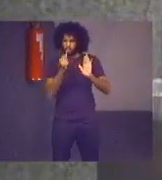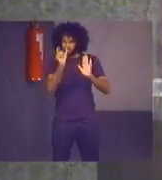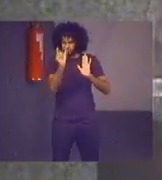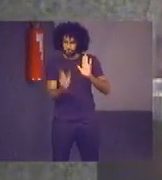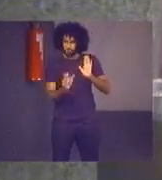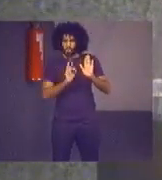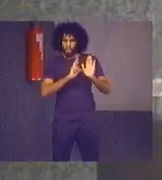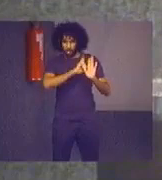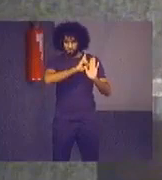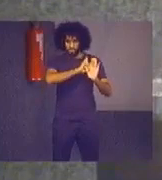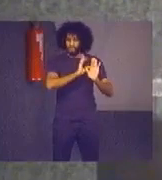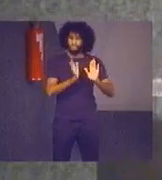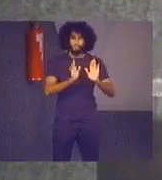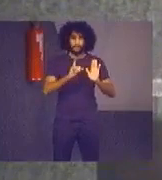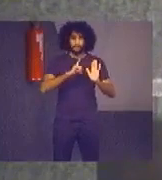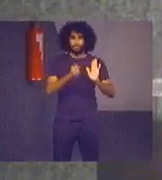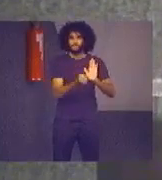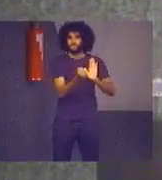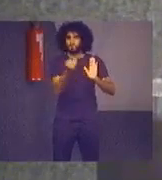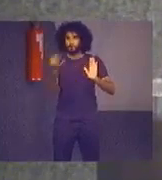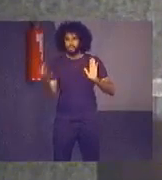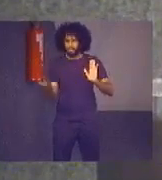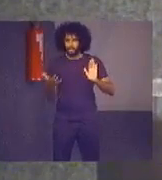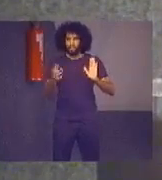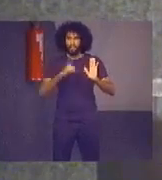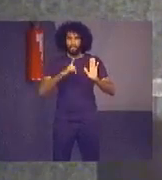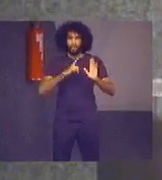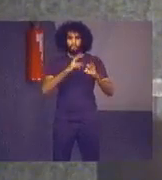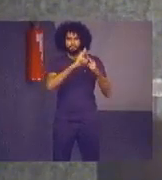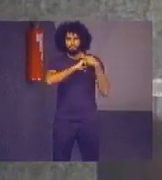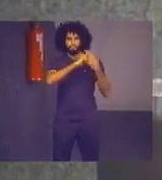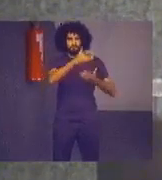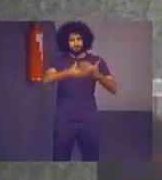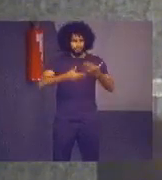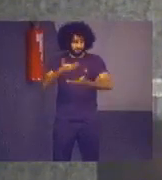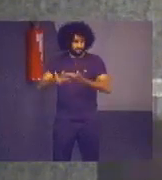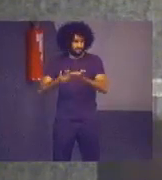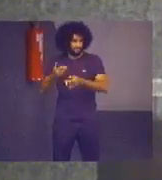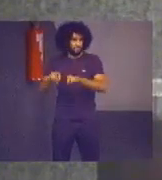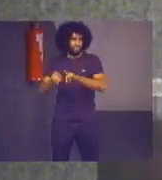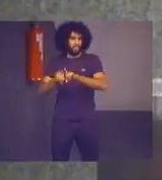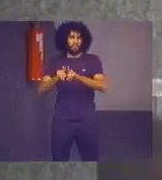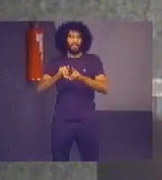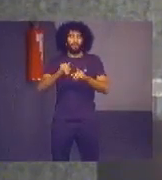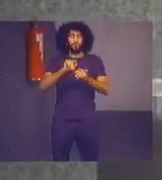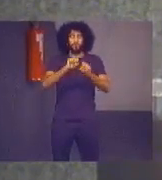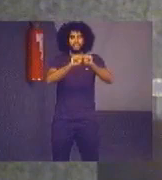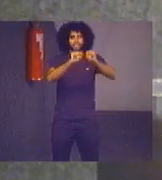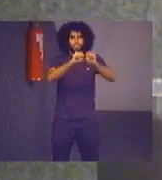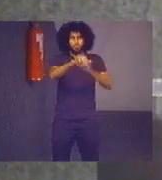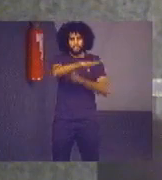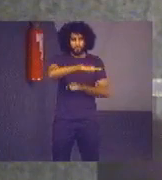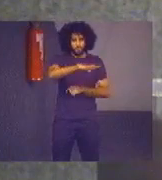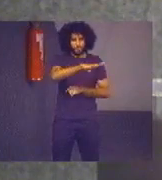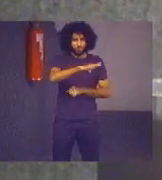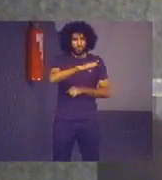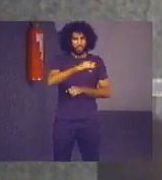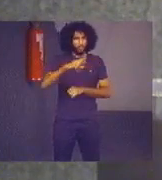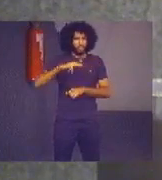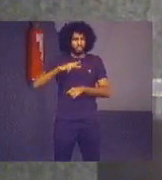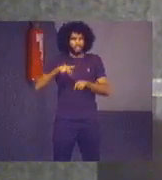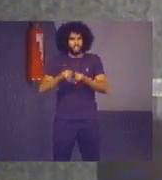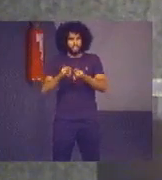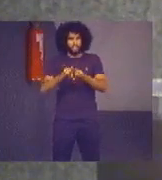vários players. A responsabilidade é compartilhada não só com governos, mas o setor privado, sociedade civil, academia,